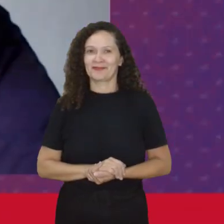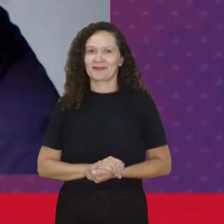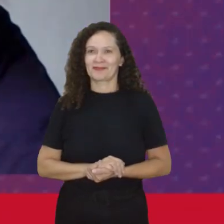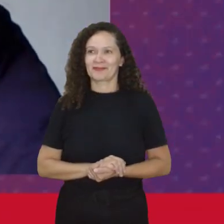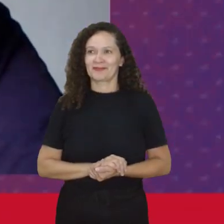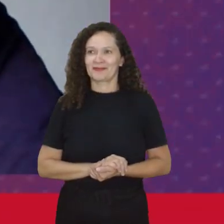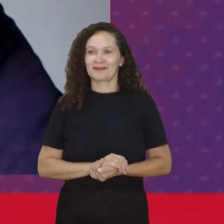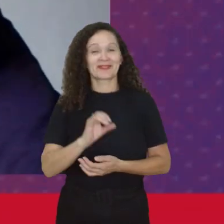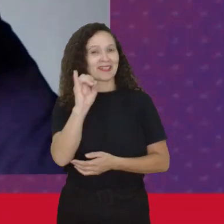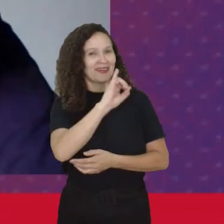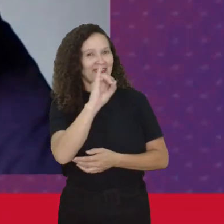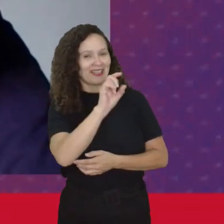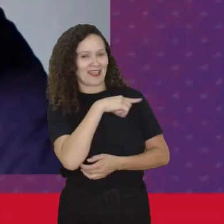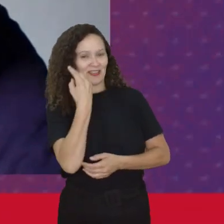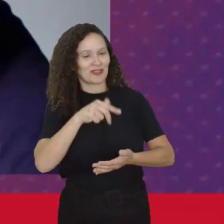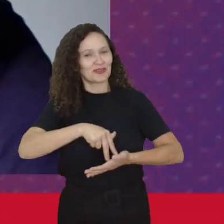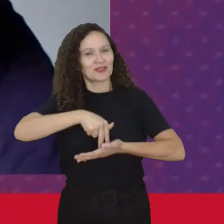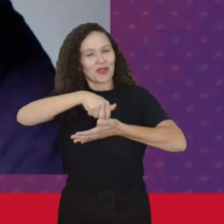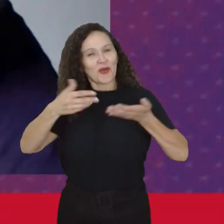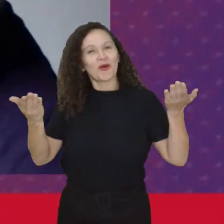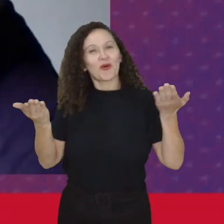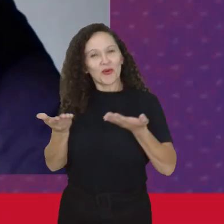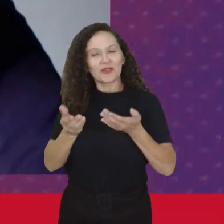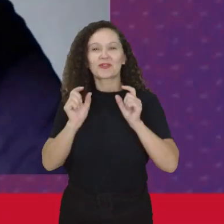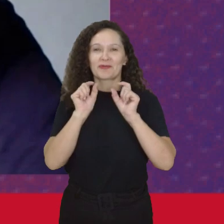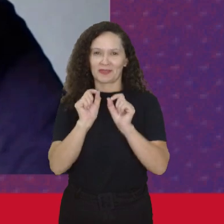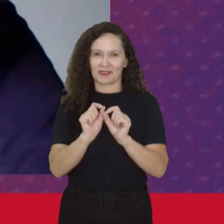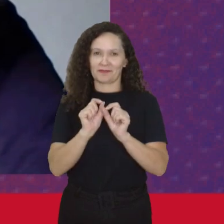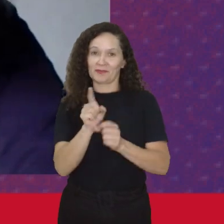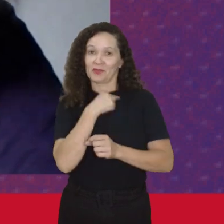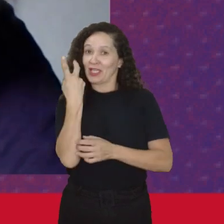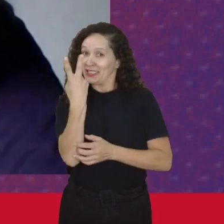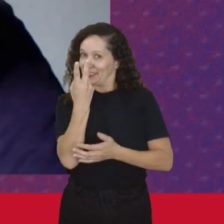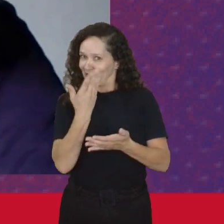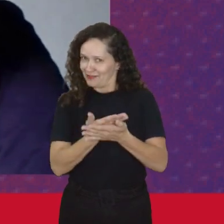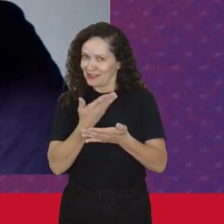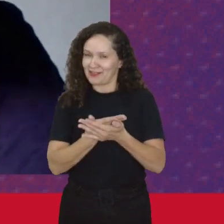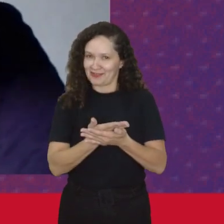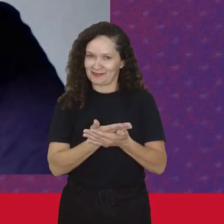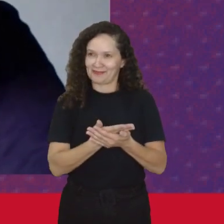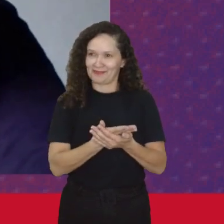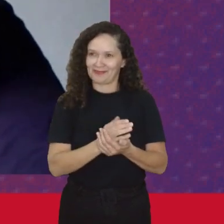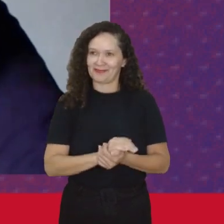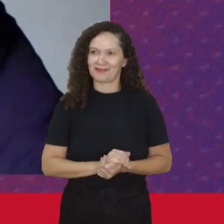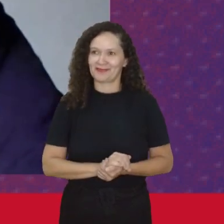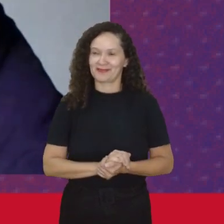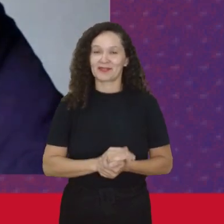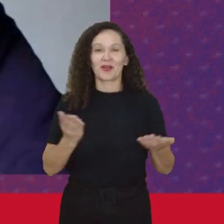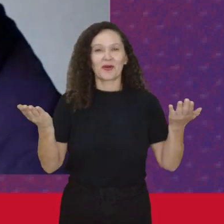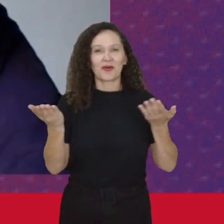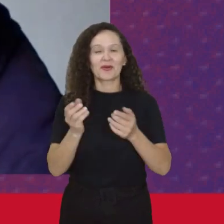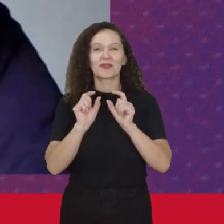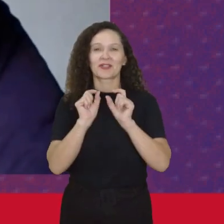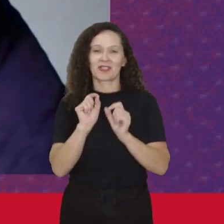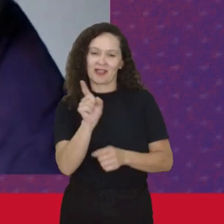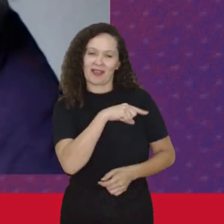Olá Nós estamos aqui Hoje Para Nossa segunda aula E hoje